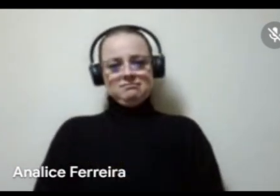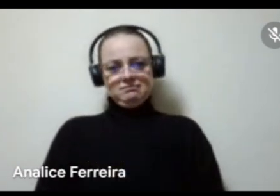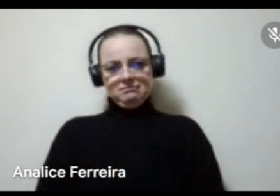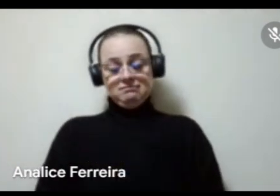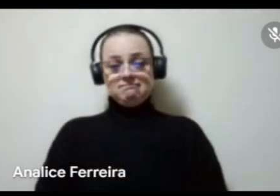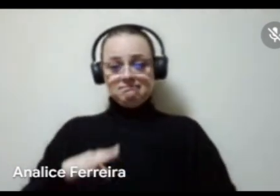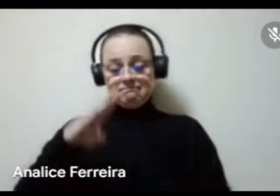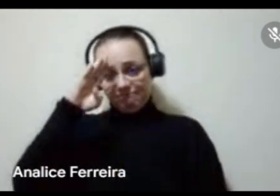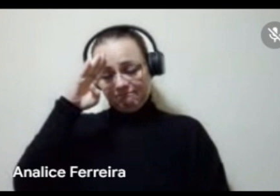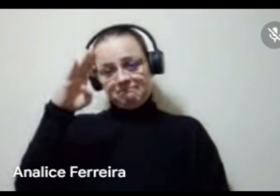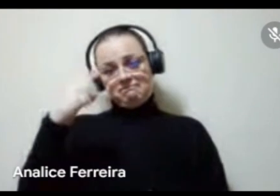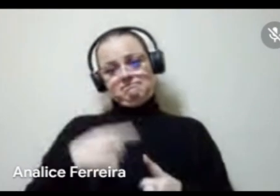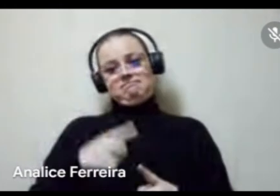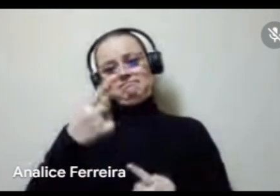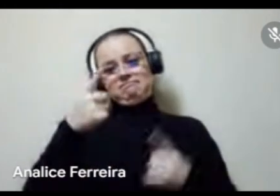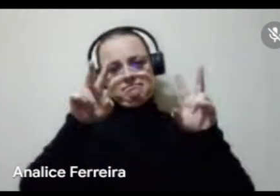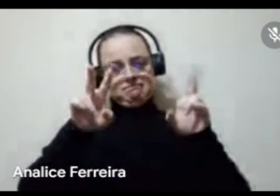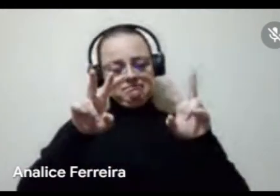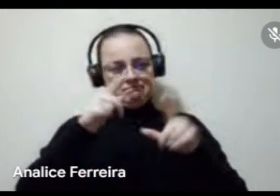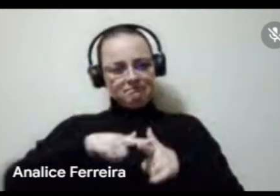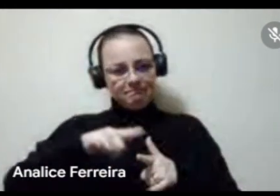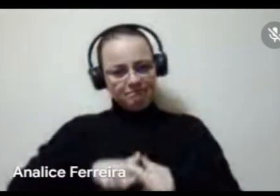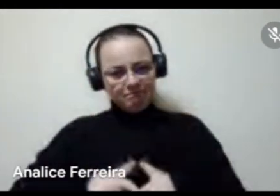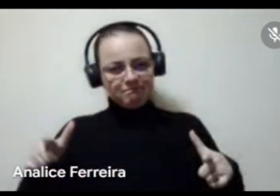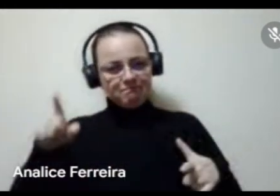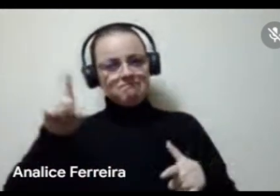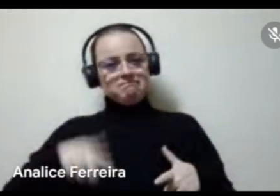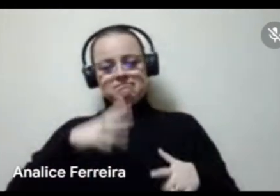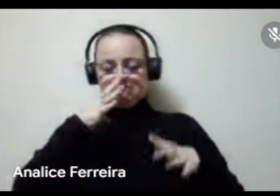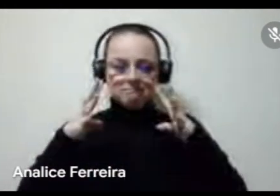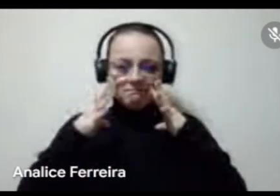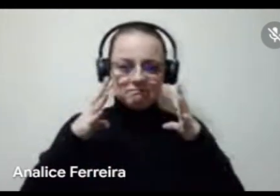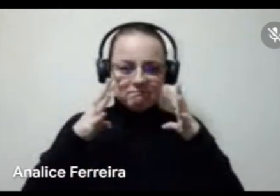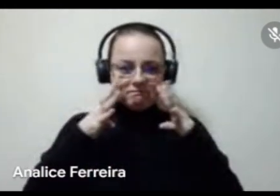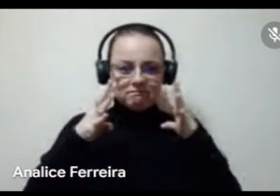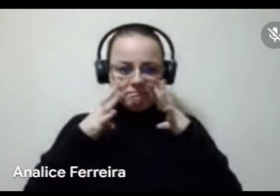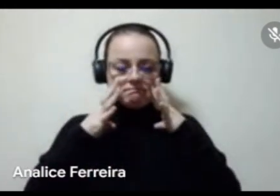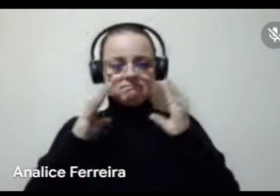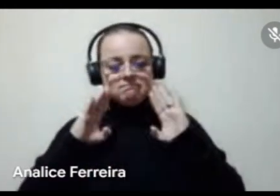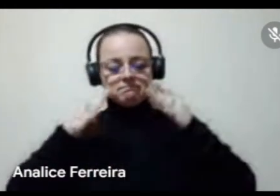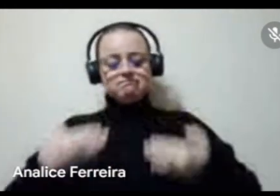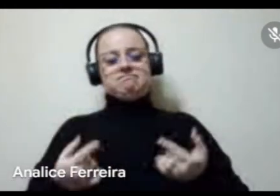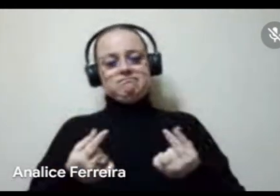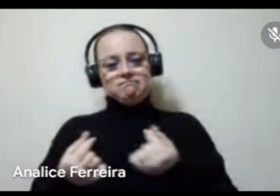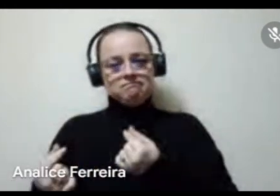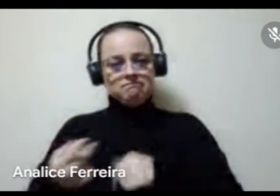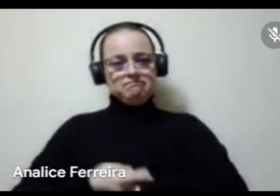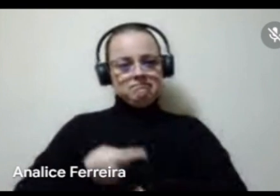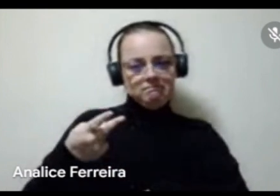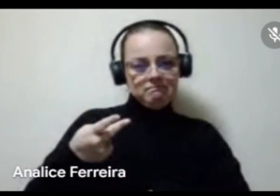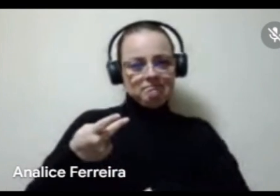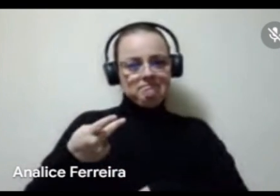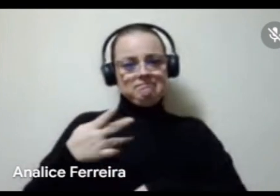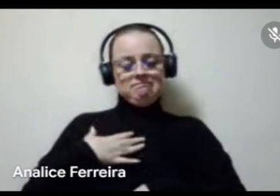principalmente por um problema que é maior, que é a questão da concentração de recursos, poucos prêmios com muito recurso para um Estado